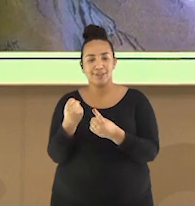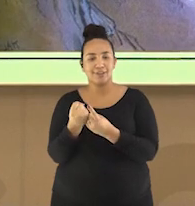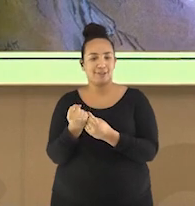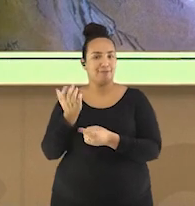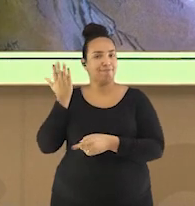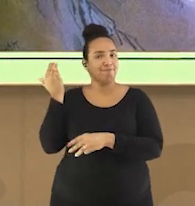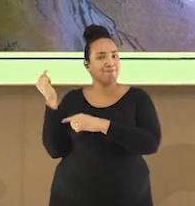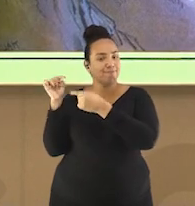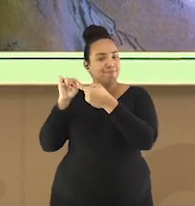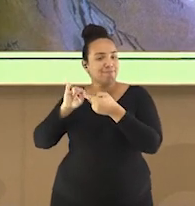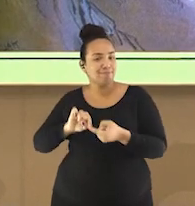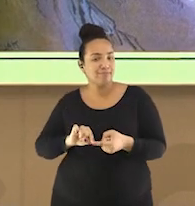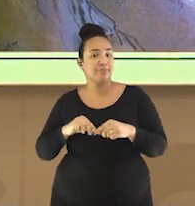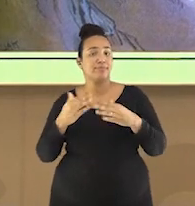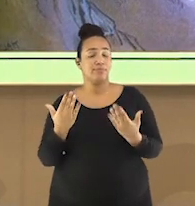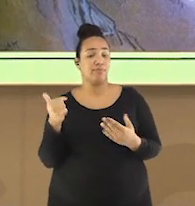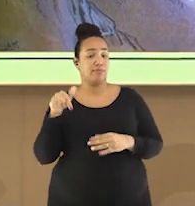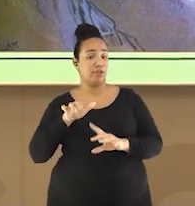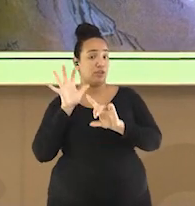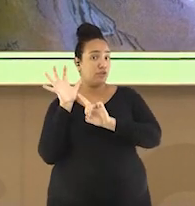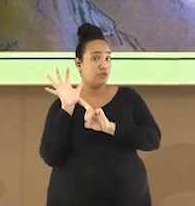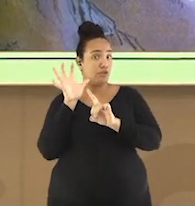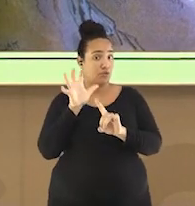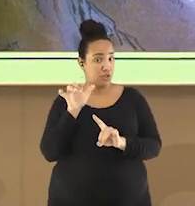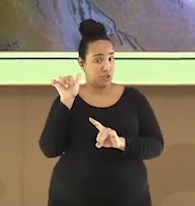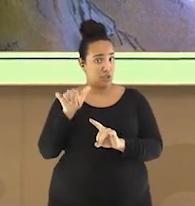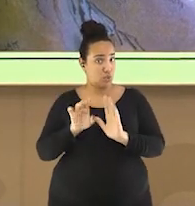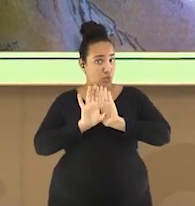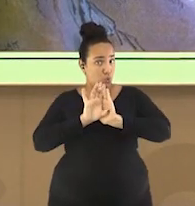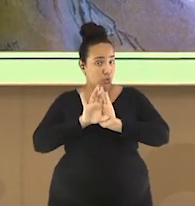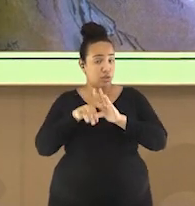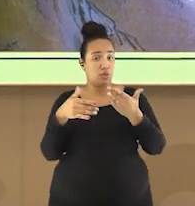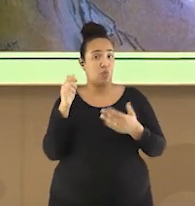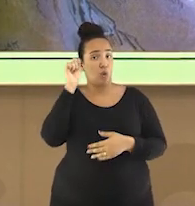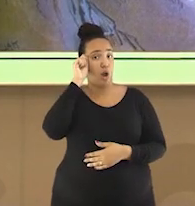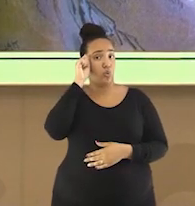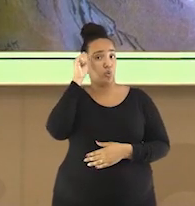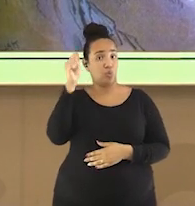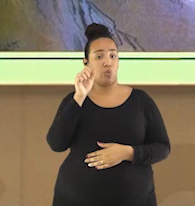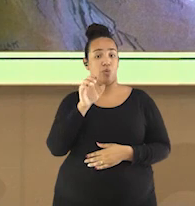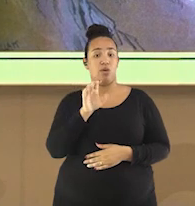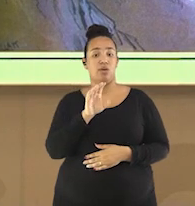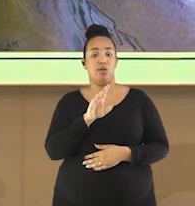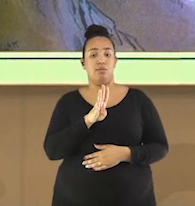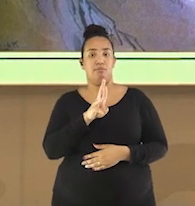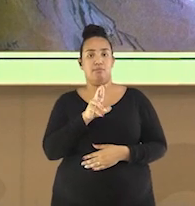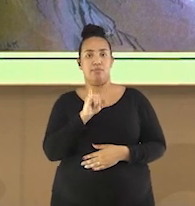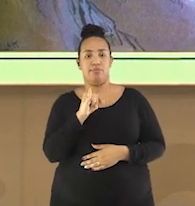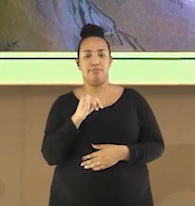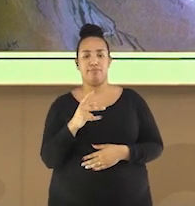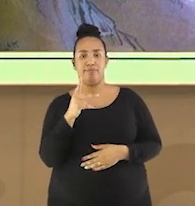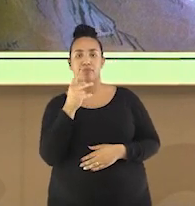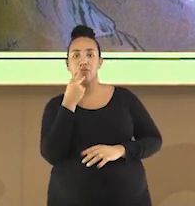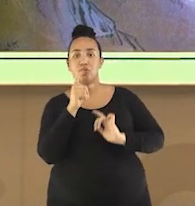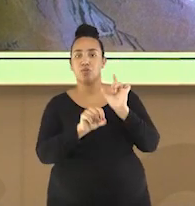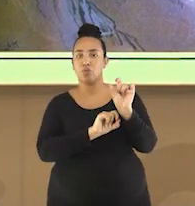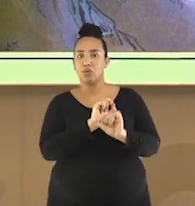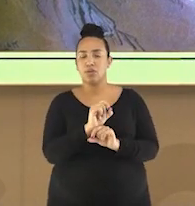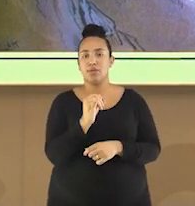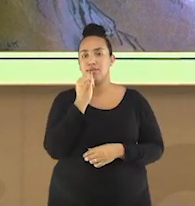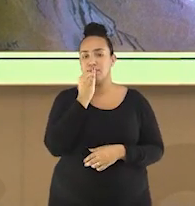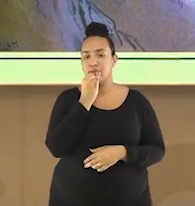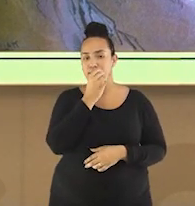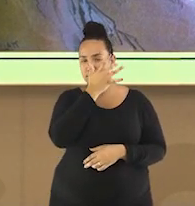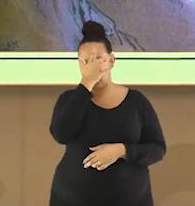Influenciado por esse mesmo conceito, o escritor britânico Kipling defendia que o repasse dos desenvolvidos